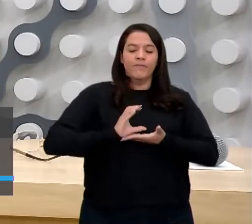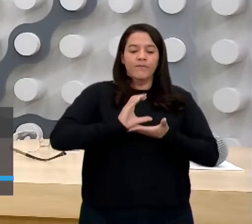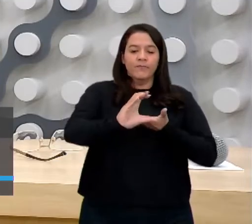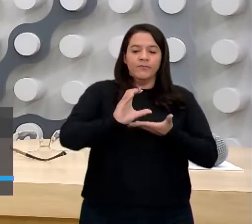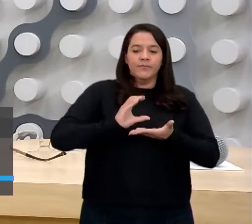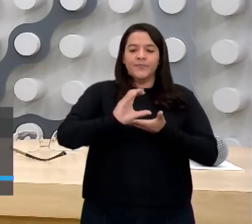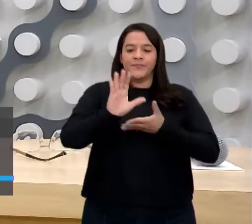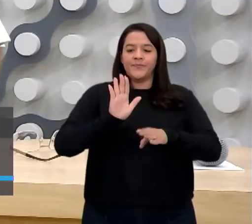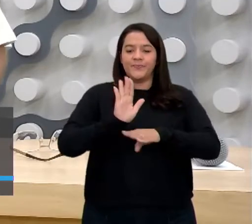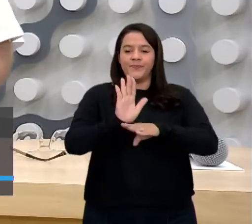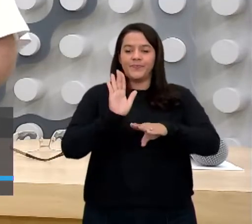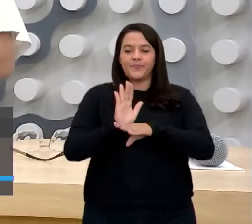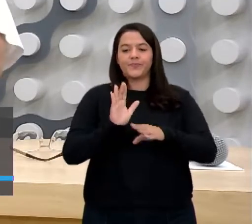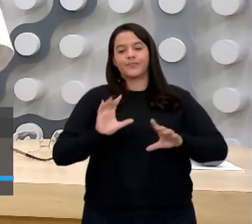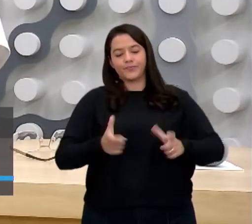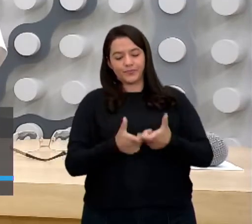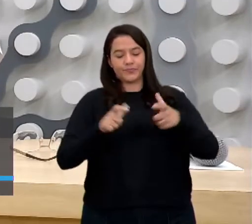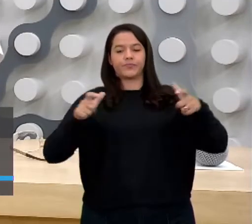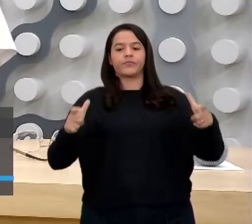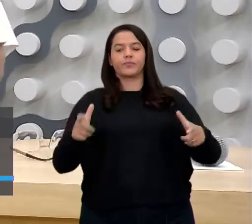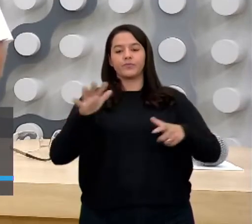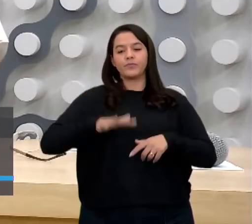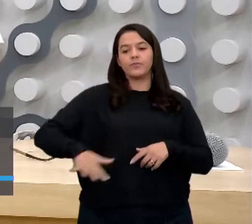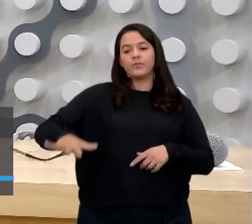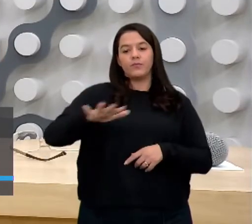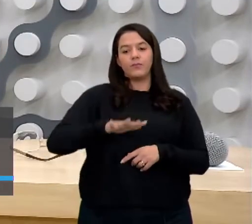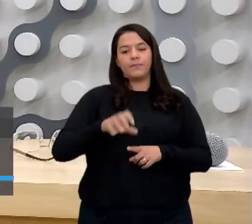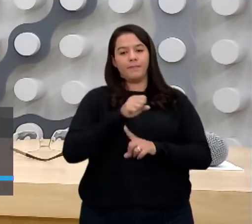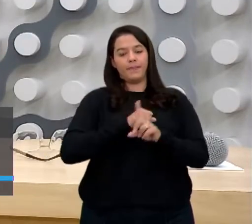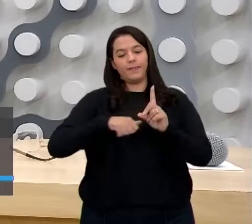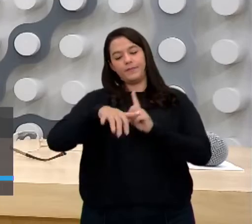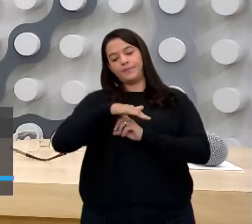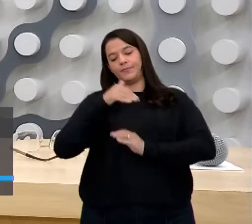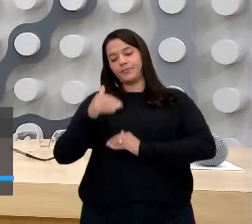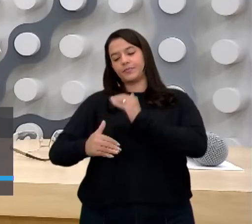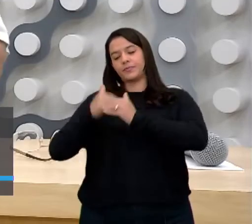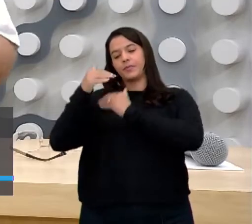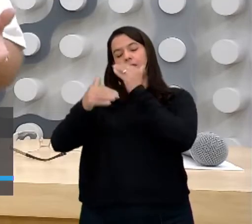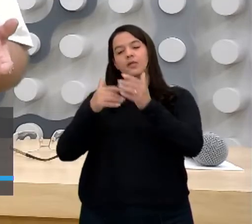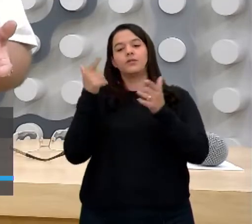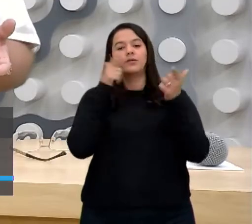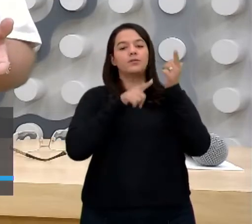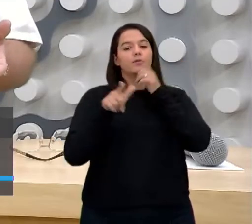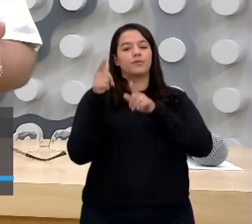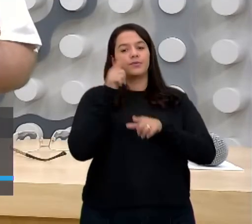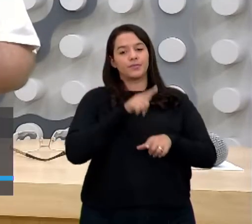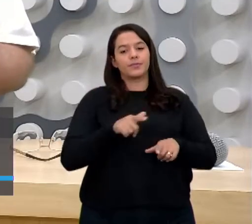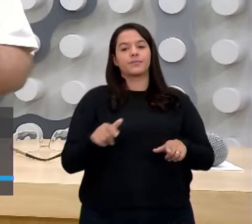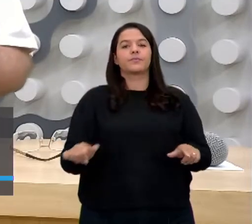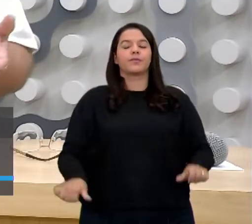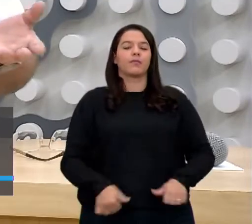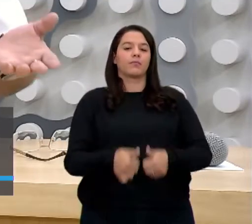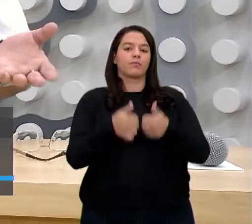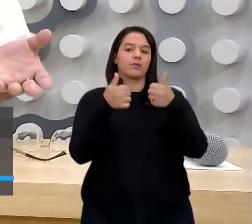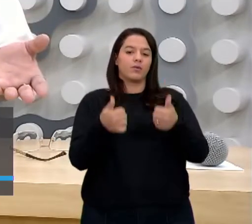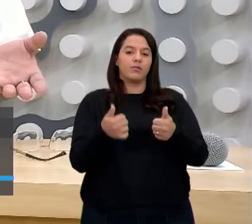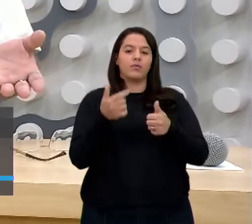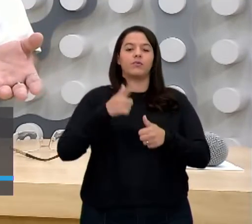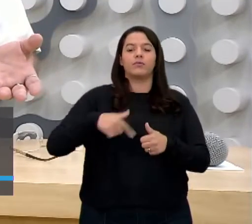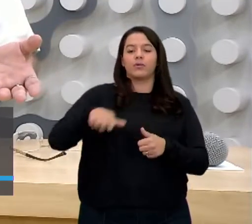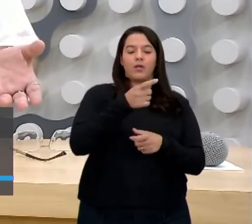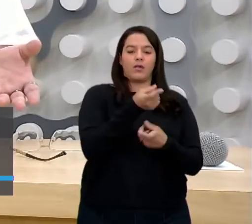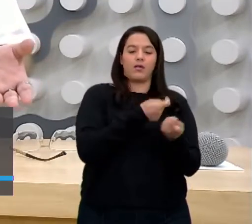para esses países nesse lado social se desenvolver para conseguir desenvolver na parte